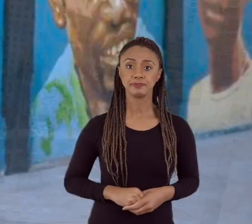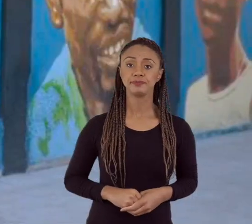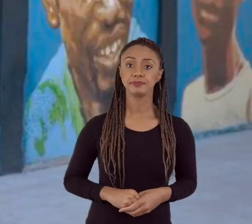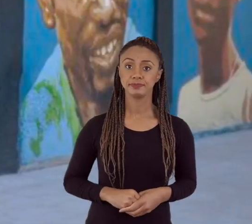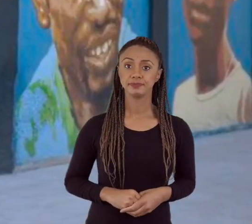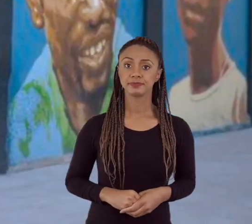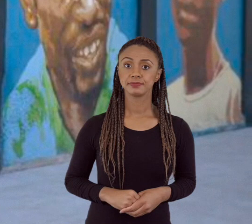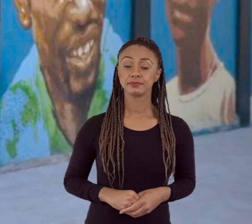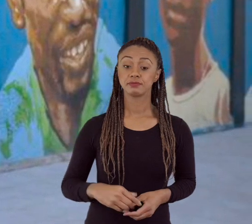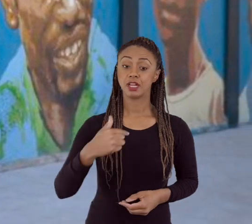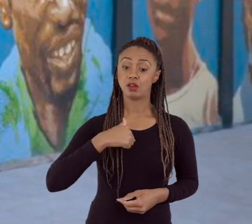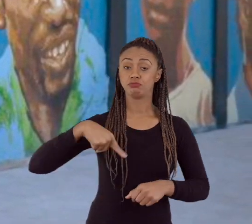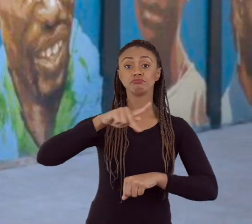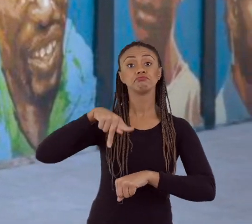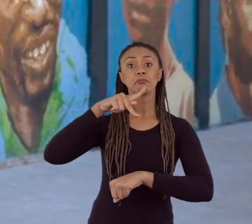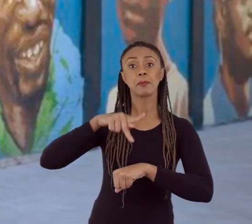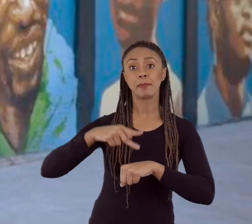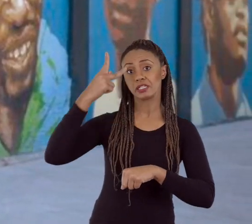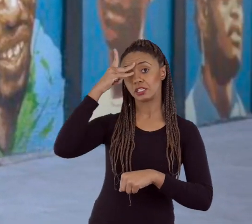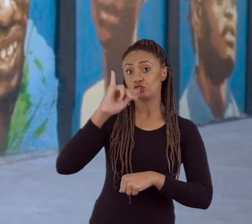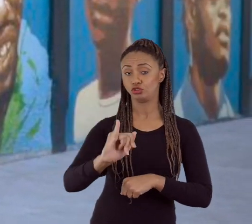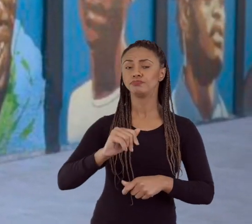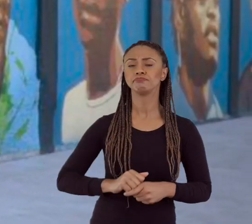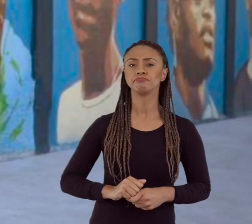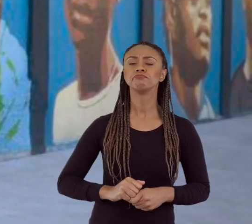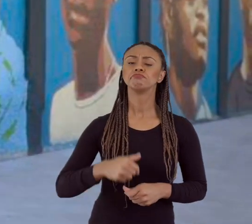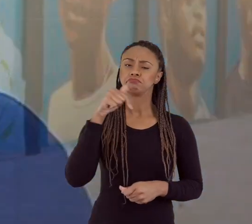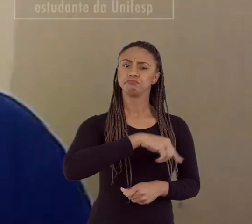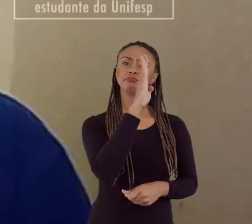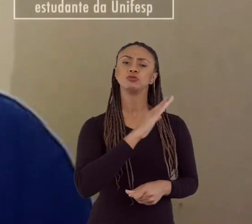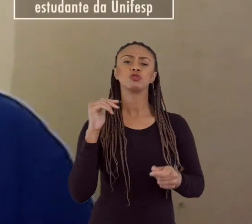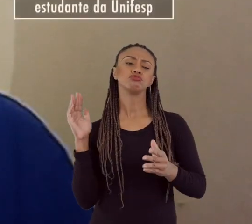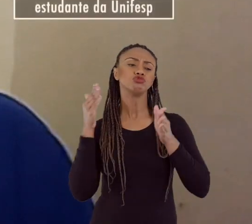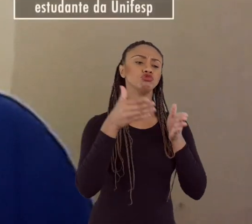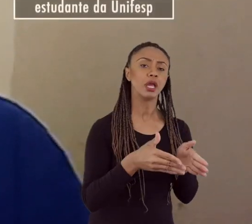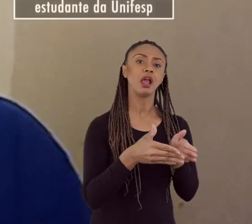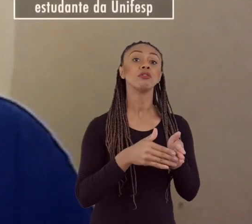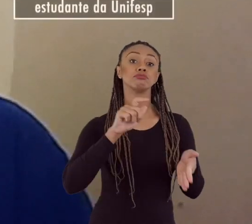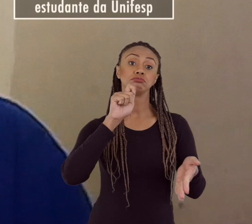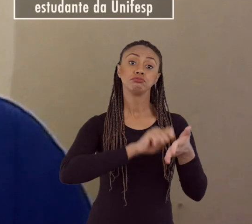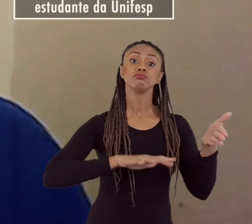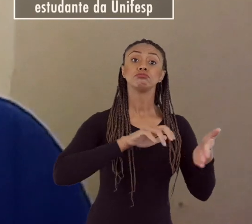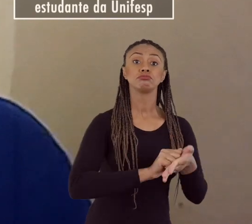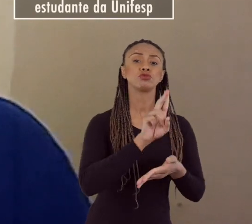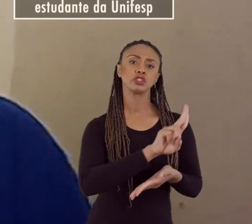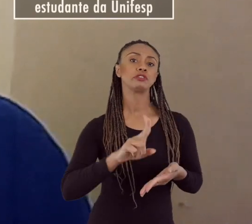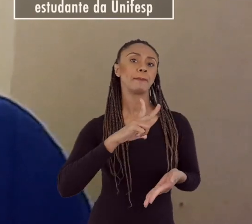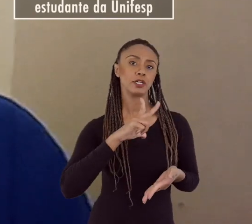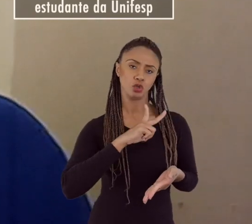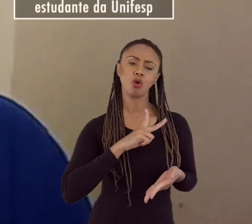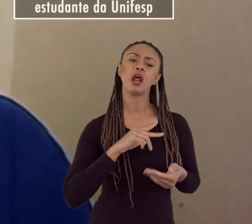Eu sou haitiano, e chegando no Brasil, me inscrevi em uma universidade